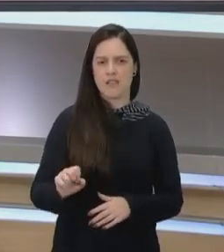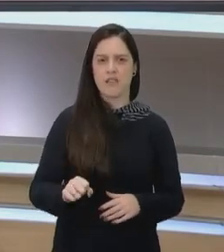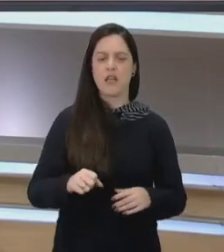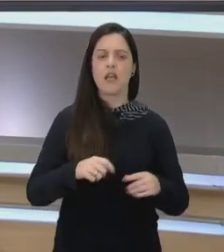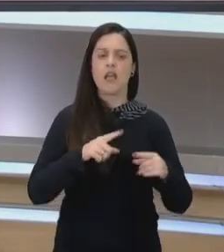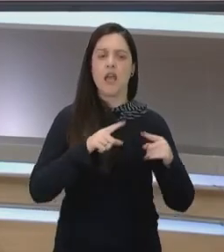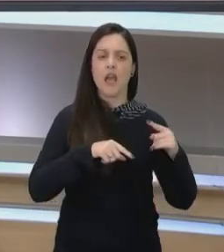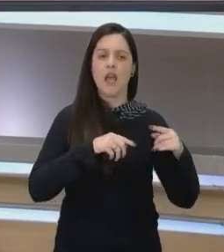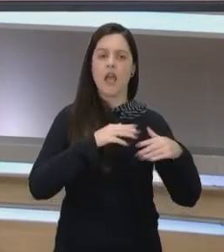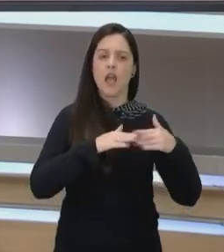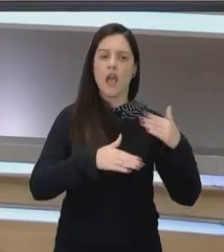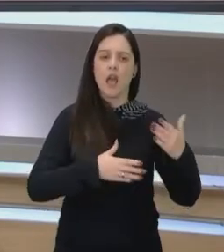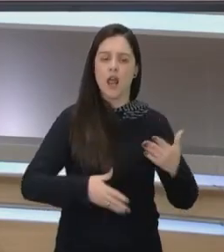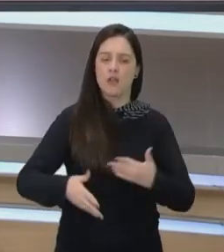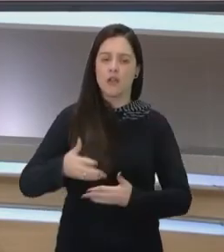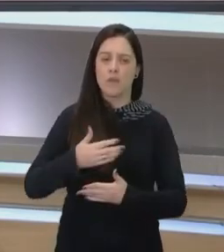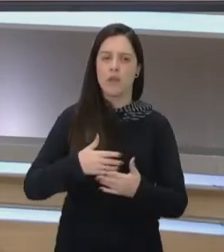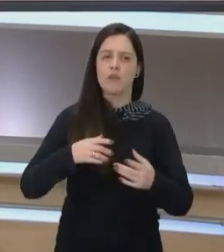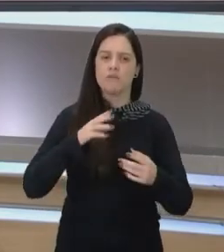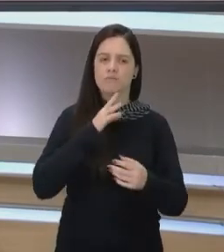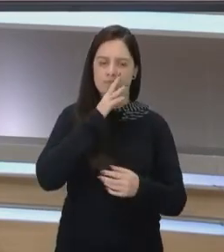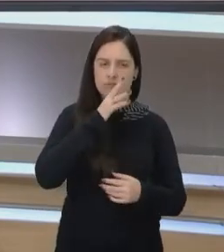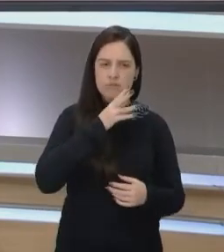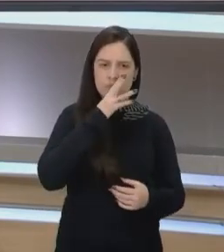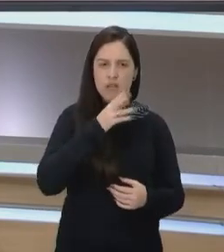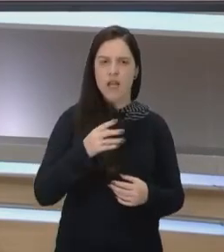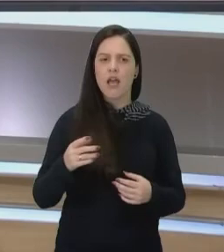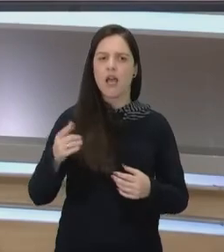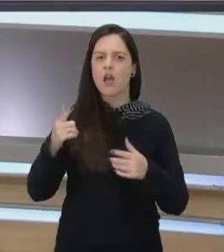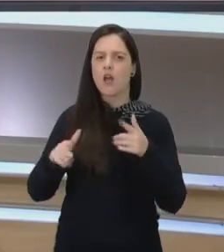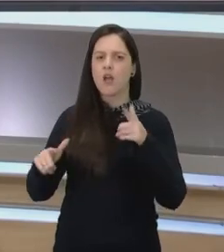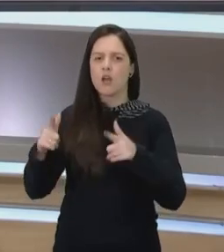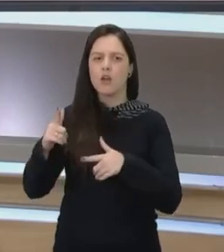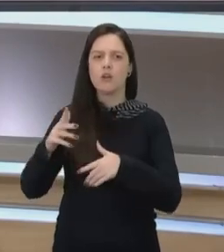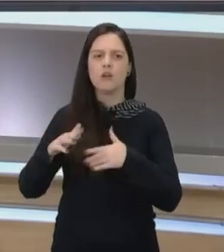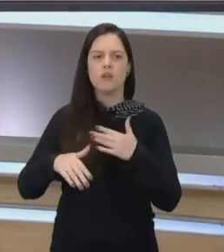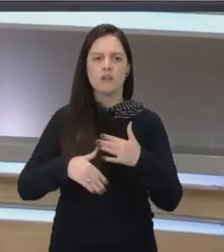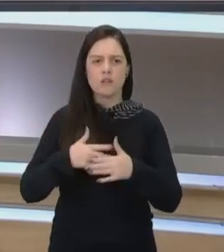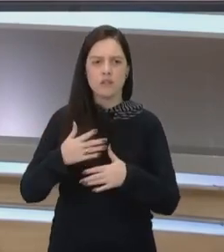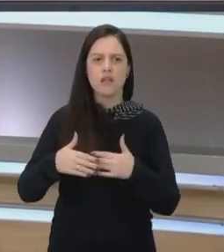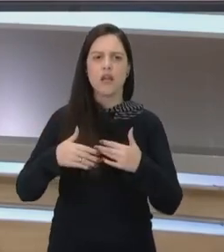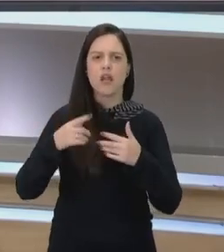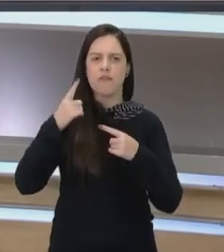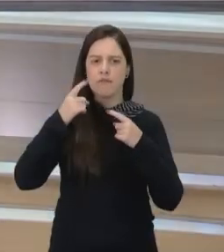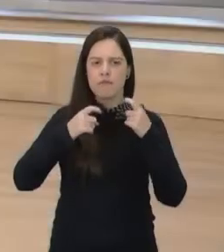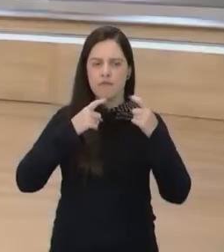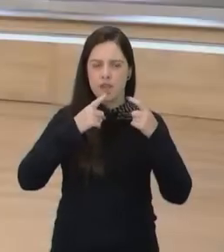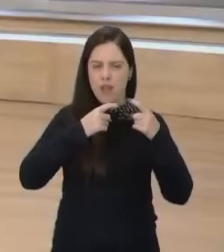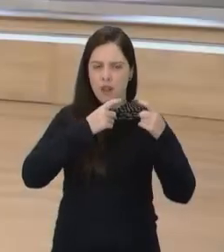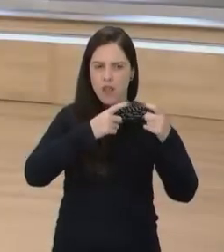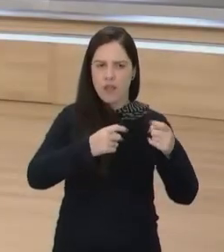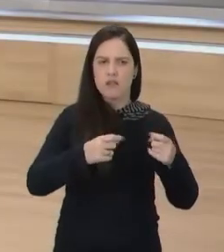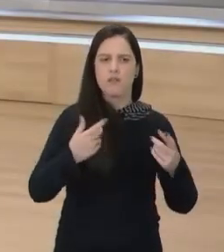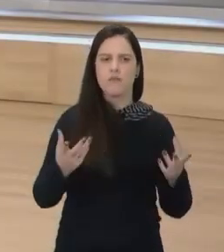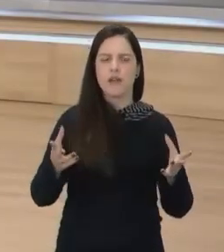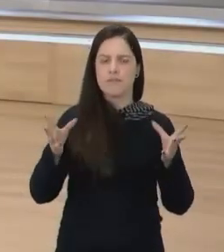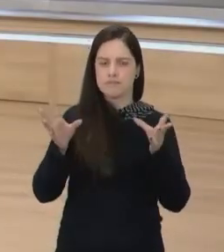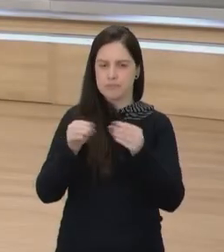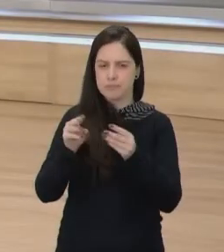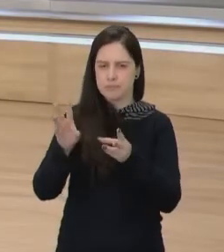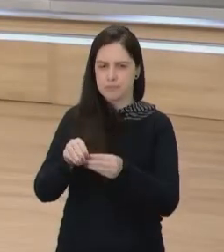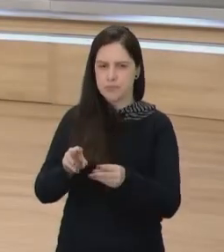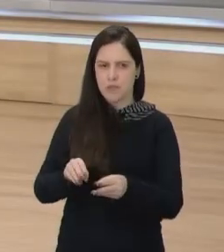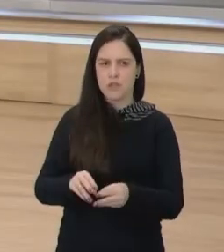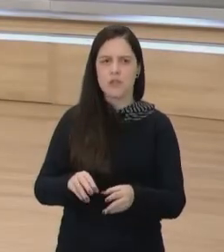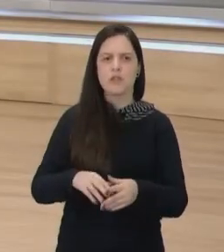abusivo. Depois disso, vai ter a fase da explosão, que é quando essa violência vai sendo intensificada e